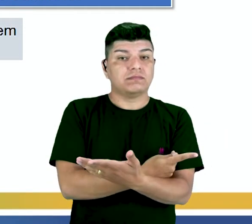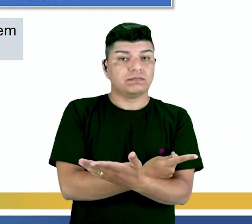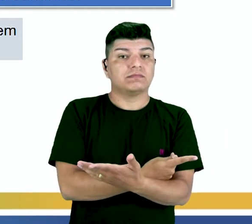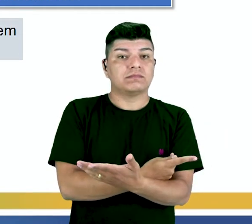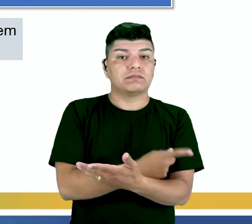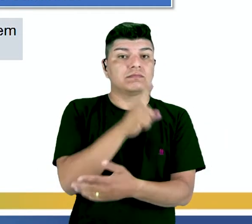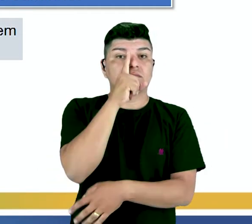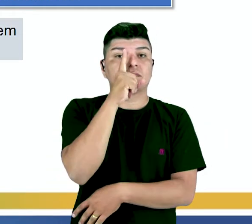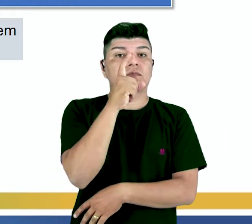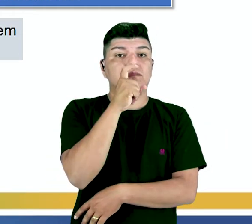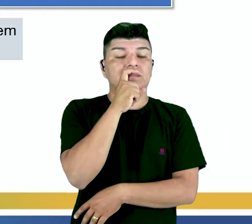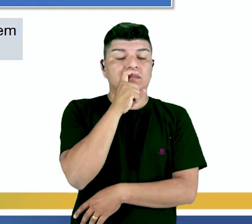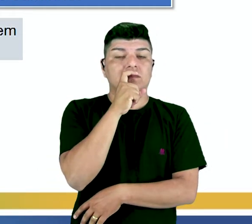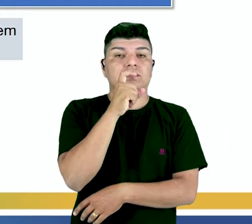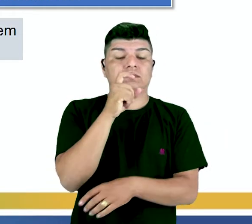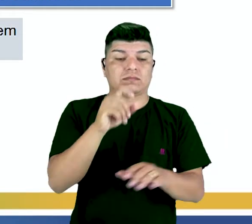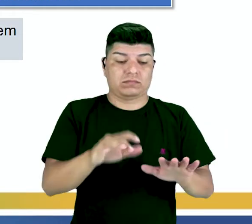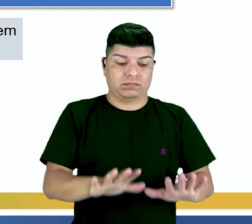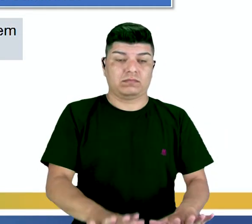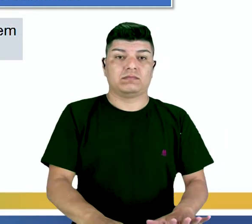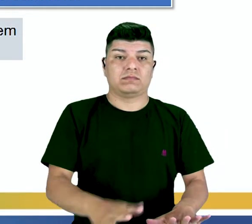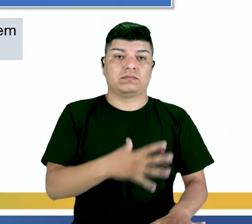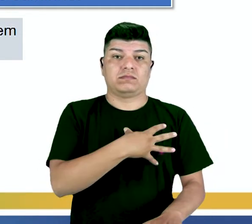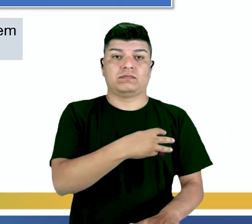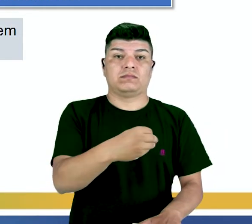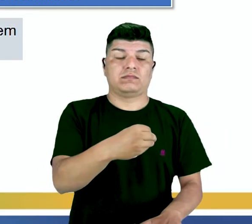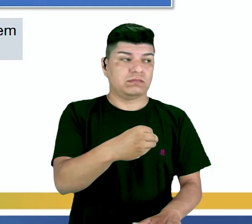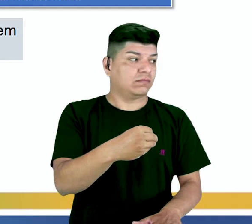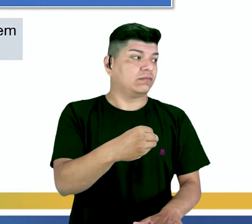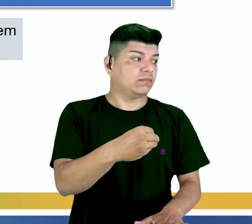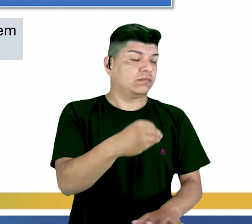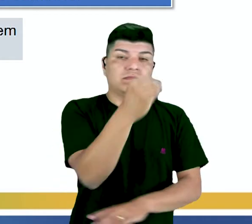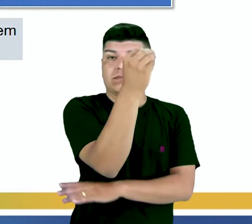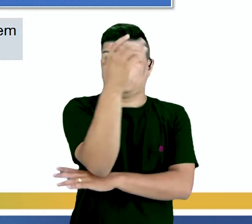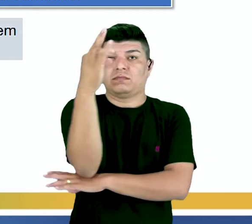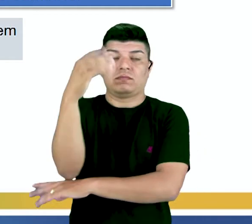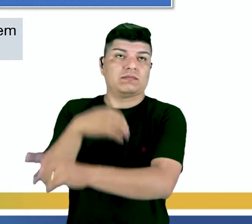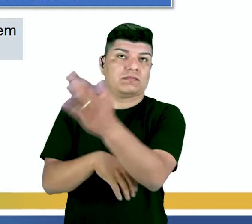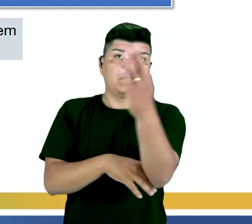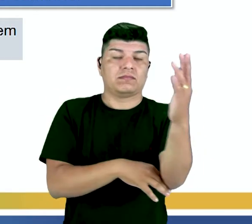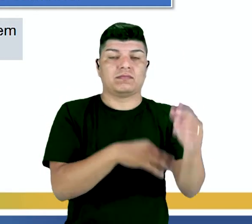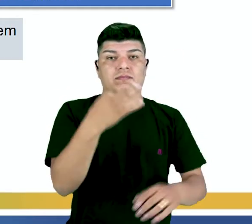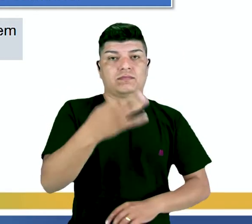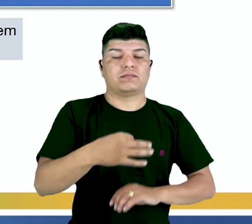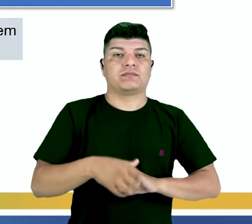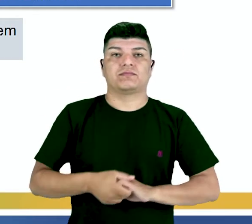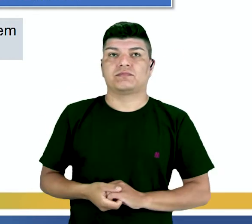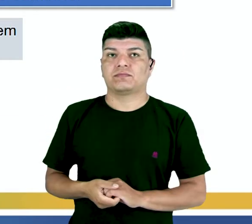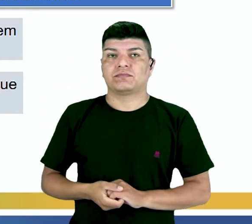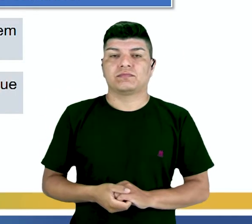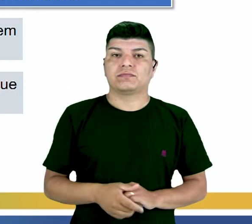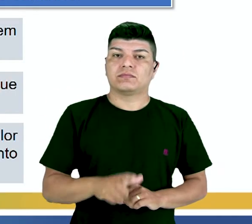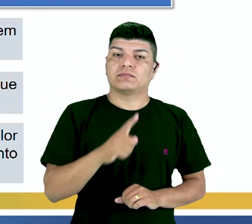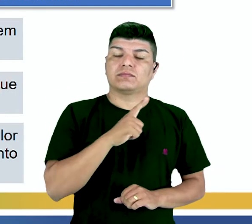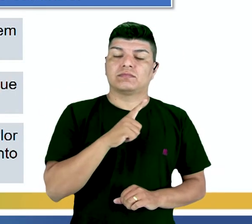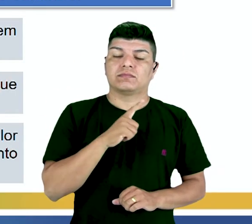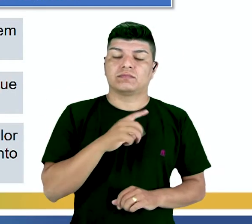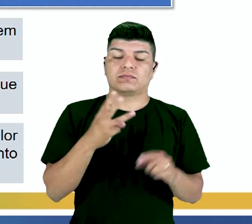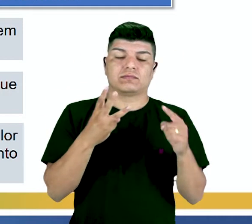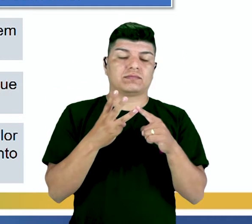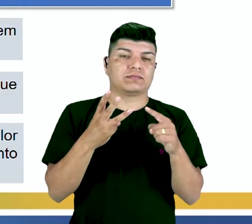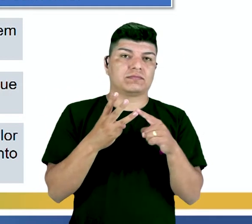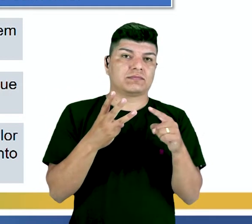pais para deixar os filhos na floresta. Certo? E nós temos aí a terceira